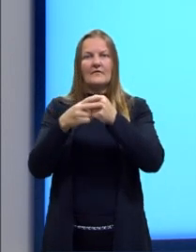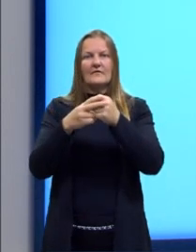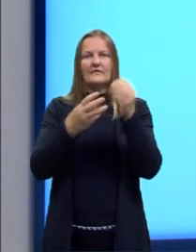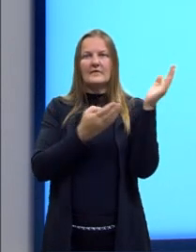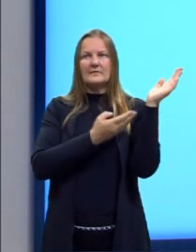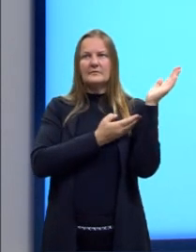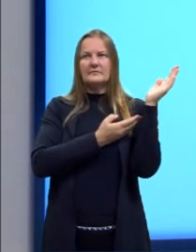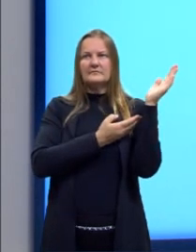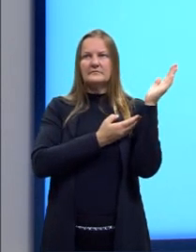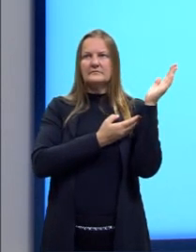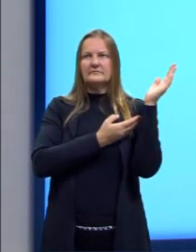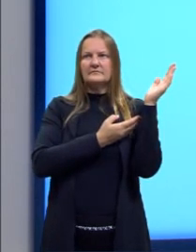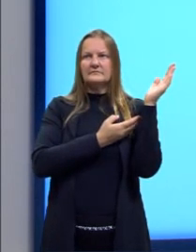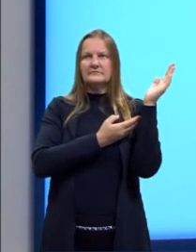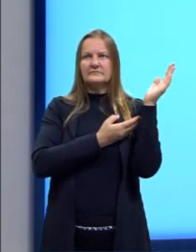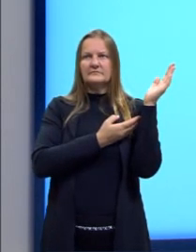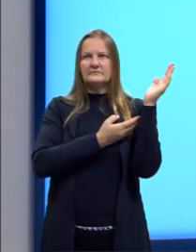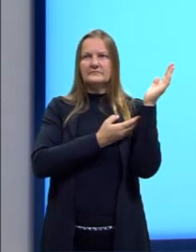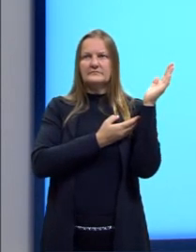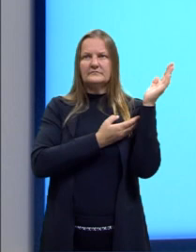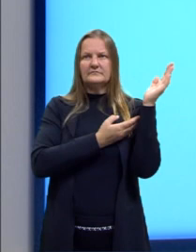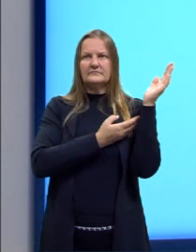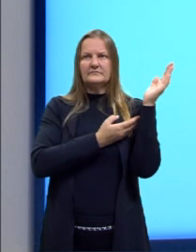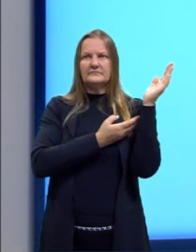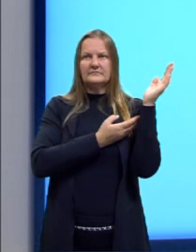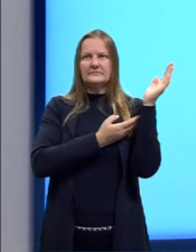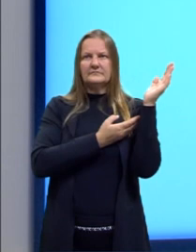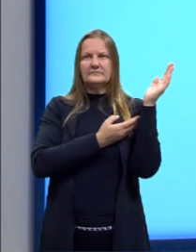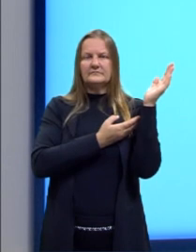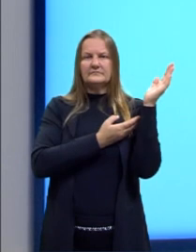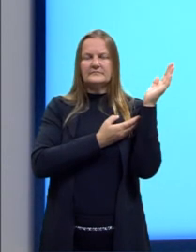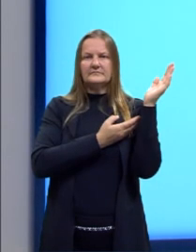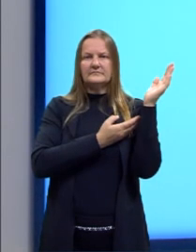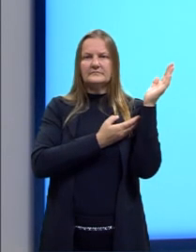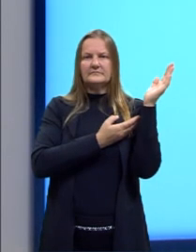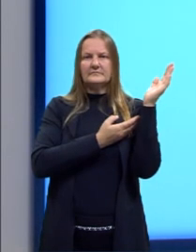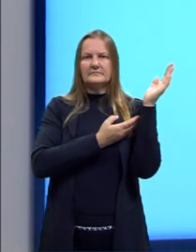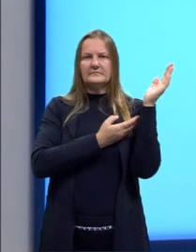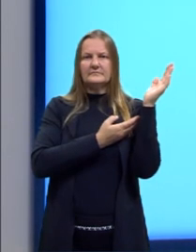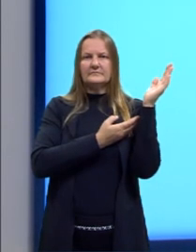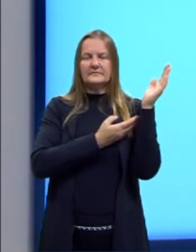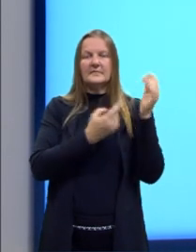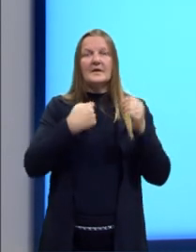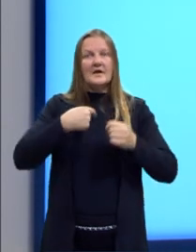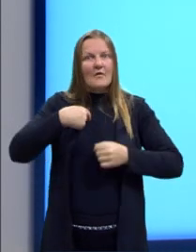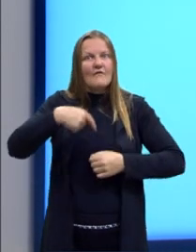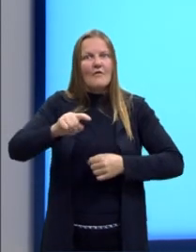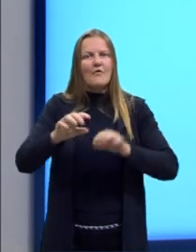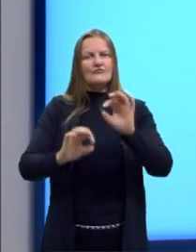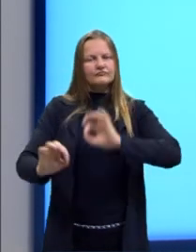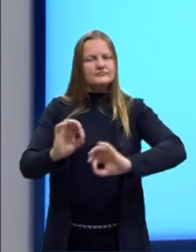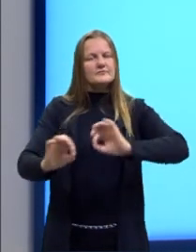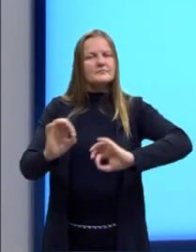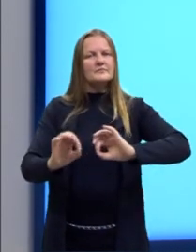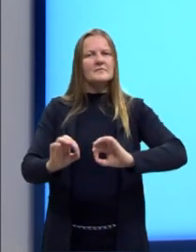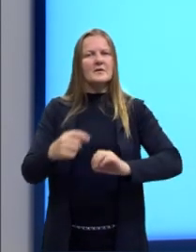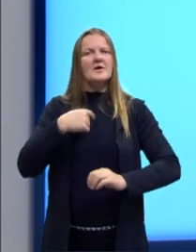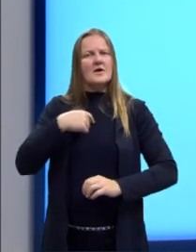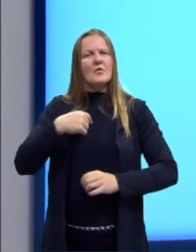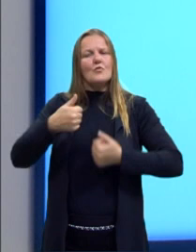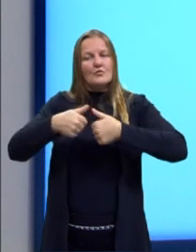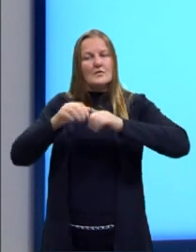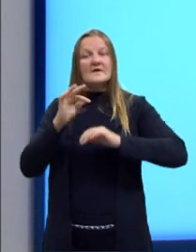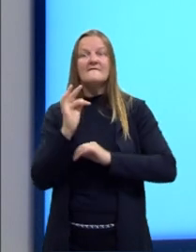If anything does, I am going to be ready for it. Eu vou estar preparado. Ou eu